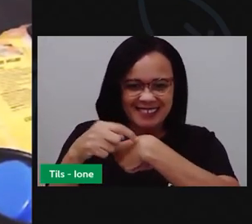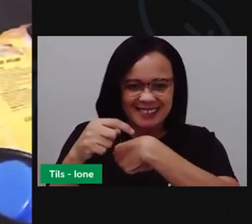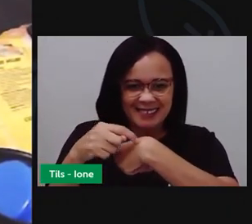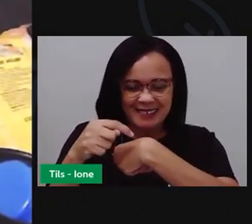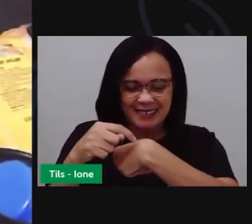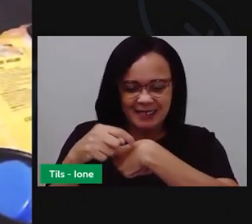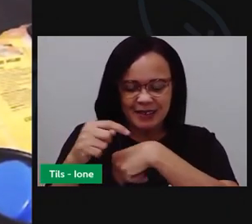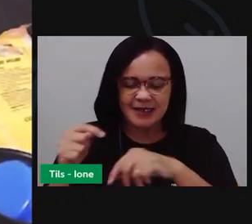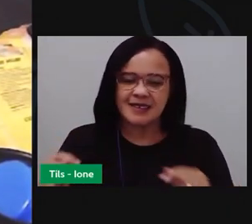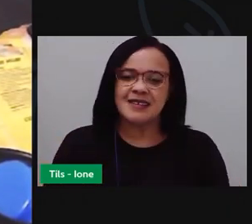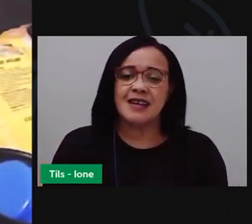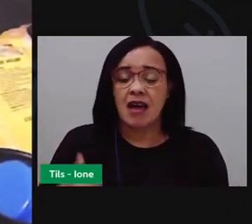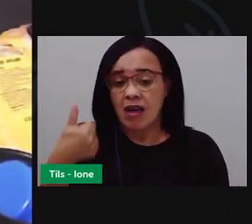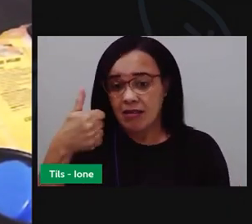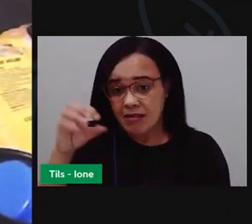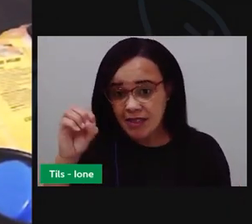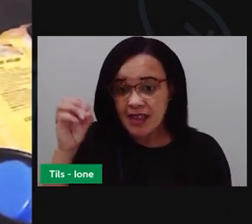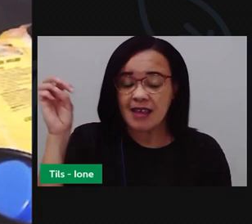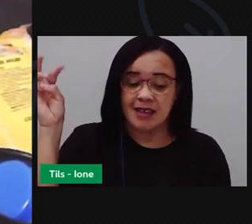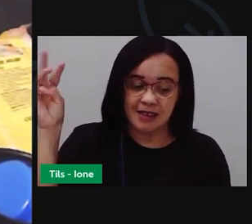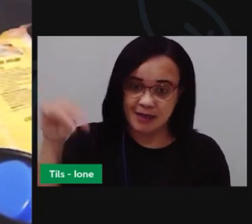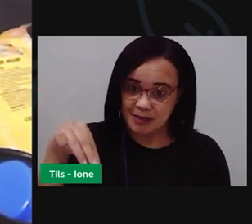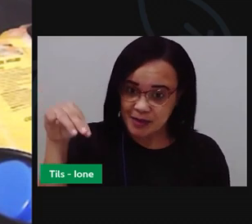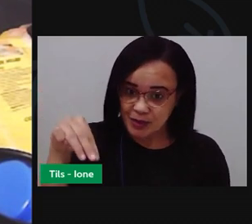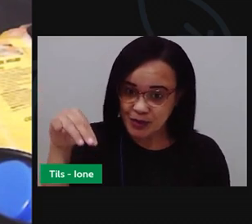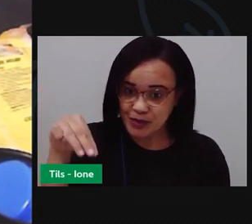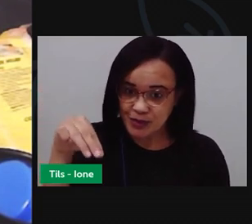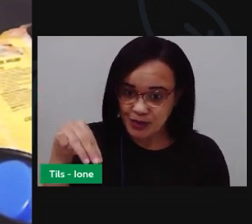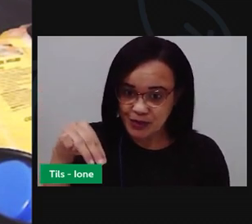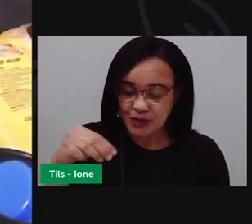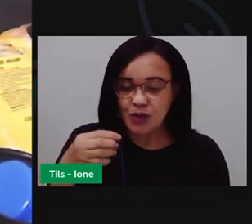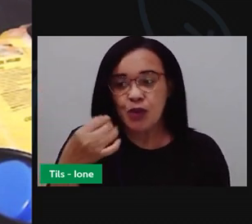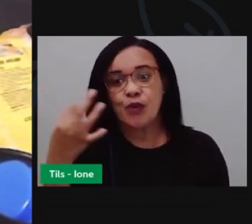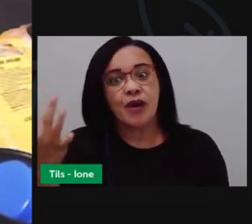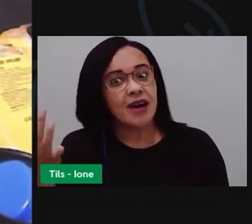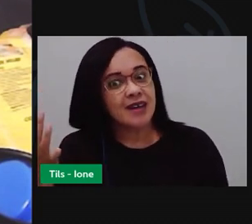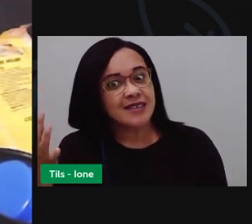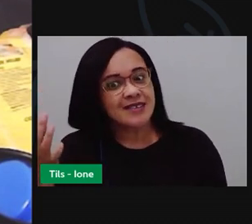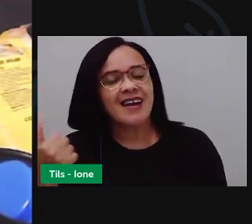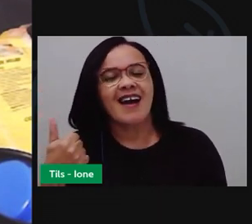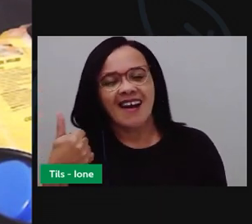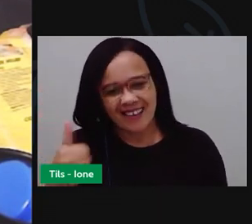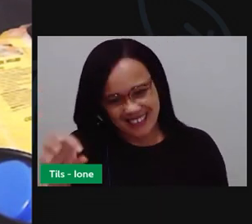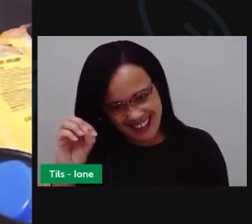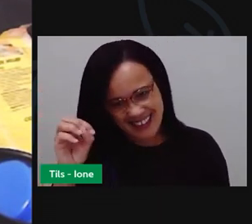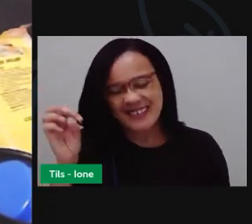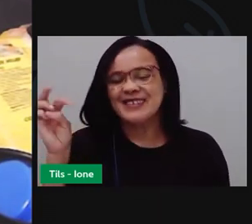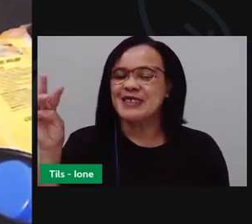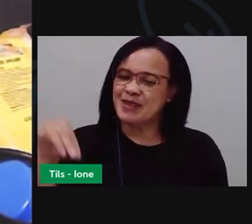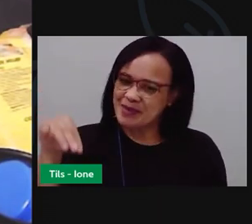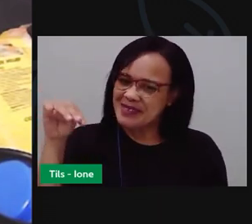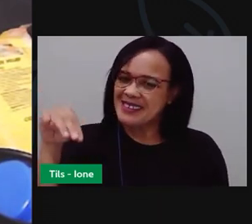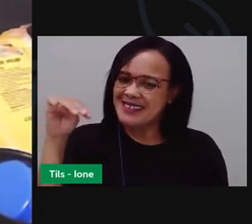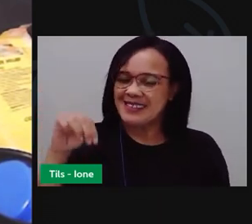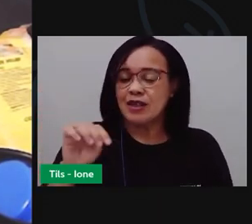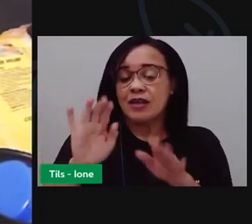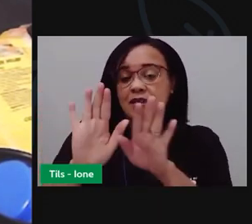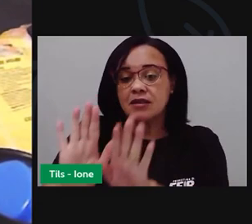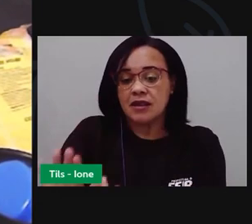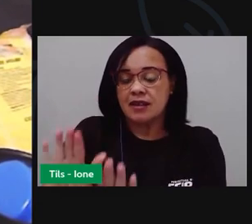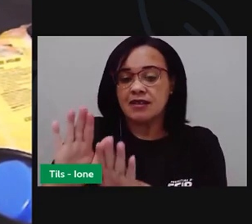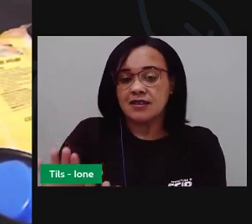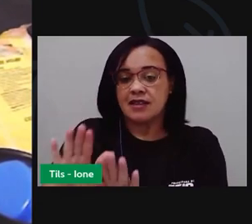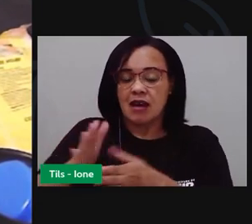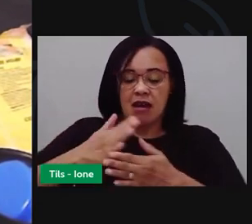relógio e vou contar 10 minutos aqui no meu relógio e vou deixar essa mistura